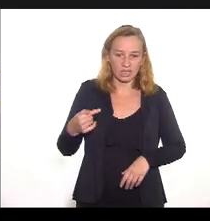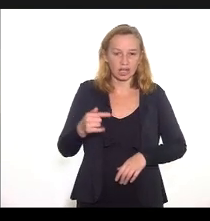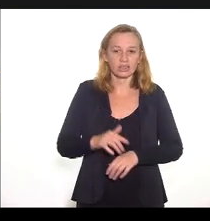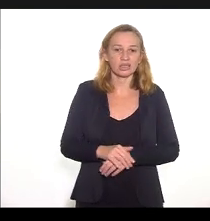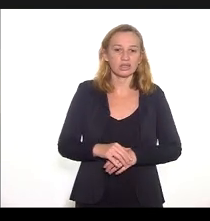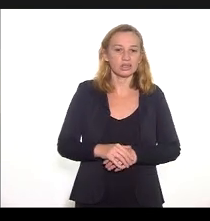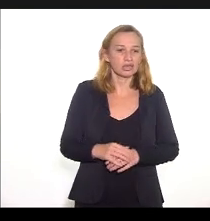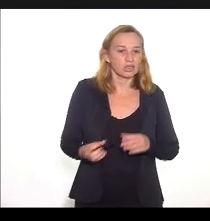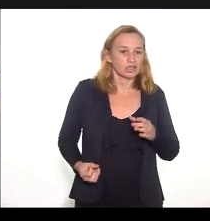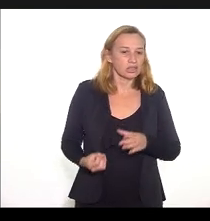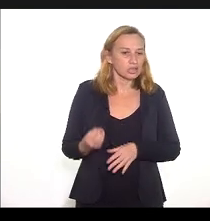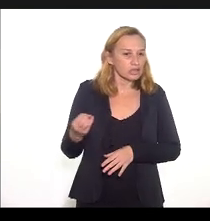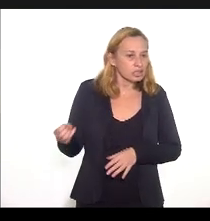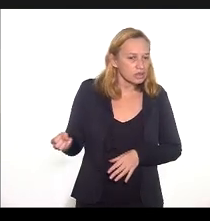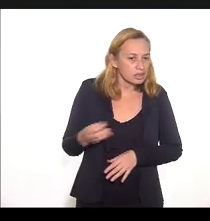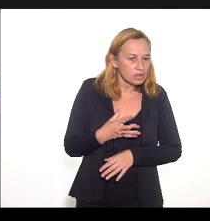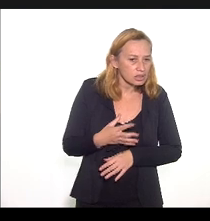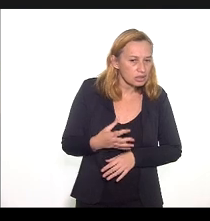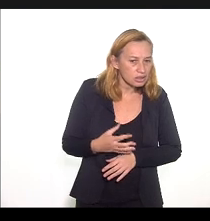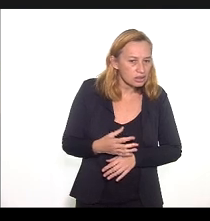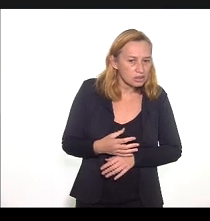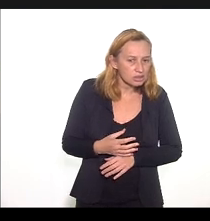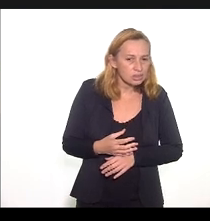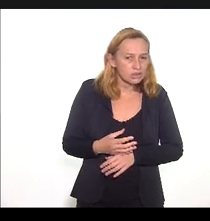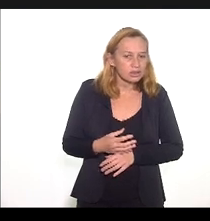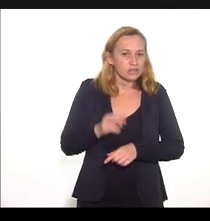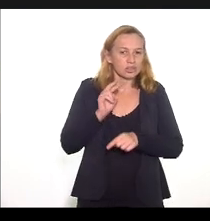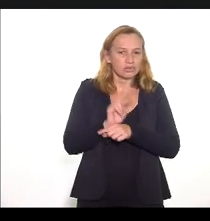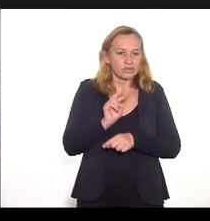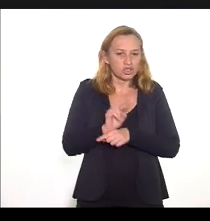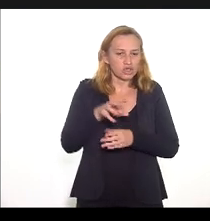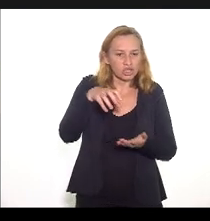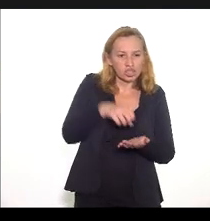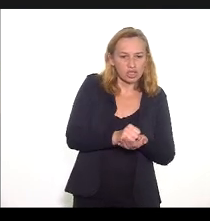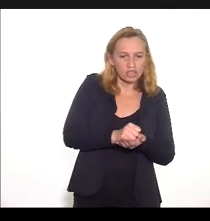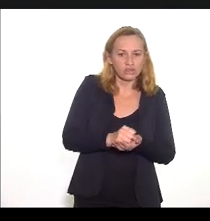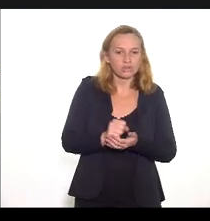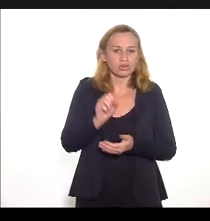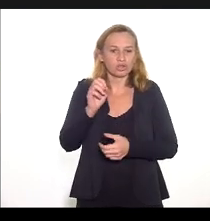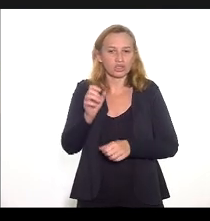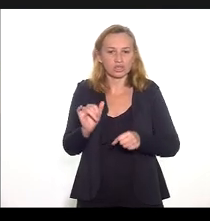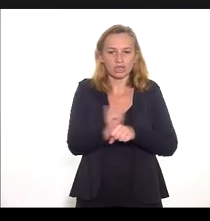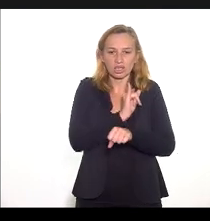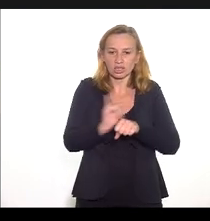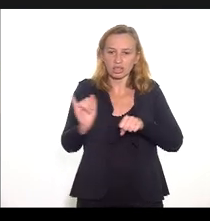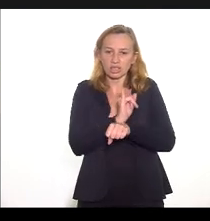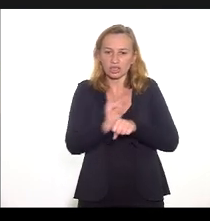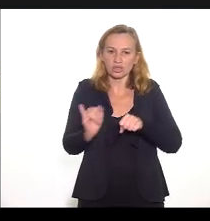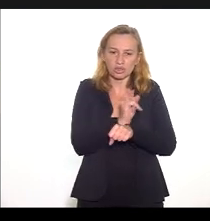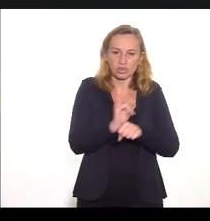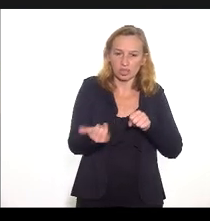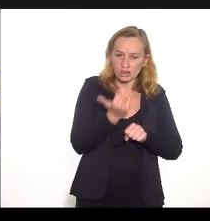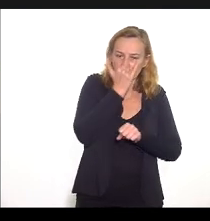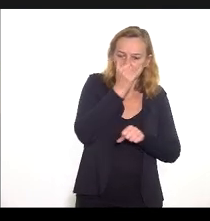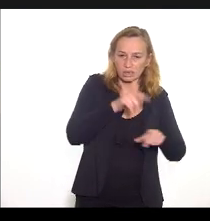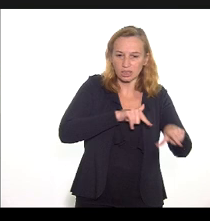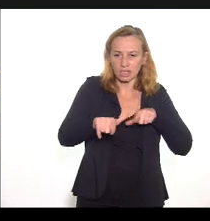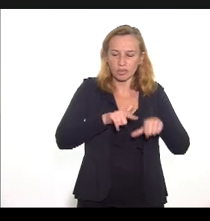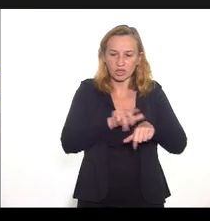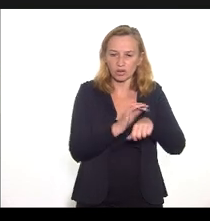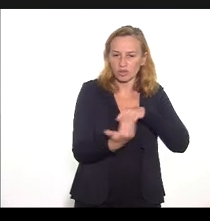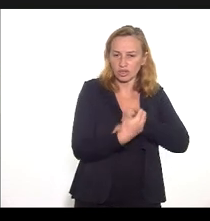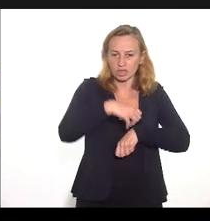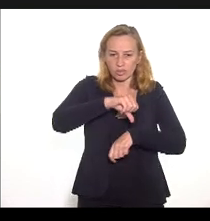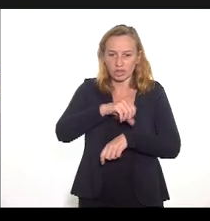para a realização de notificação no SINÃO, para fins de registro estatístico e epidemiológico como acidente de trabalho, nos casos do Covid-19,